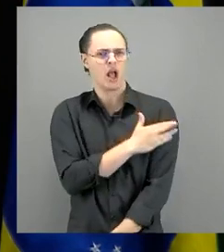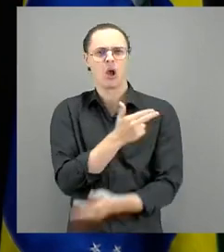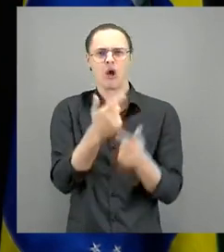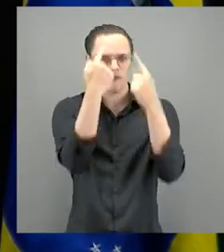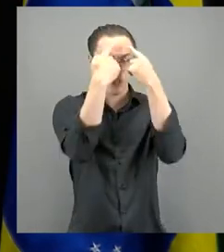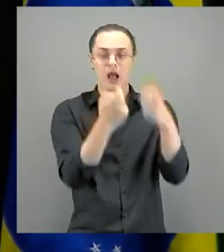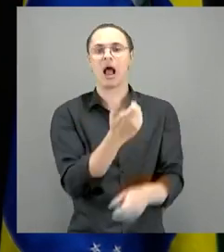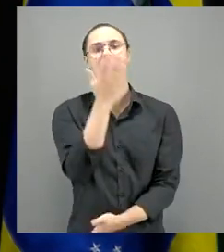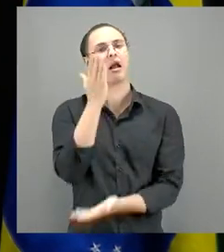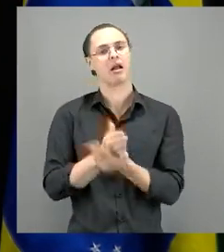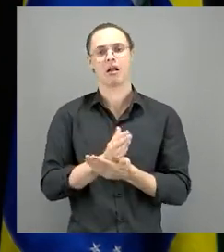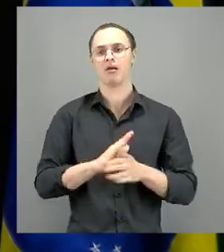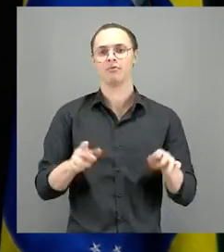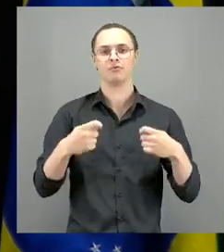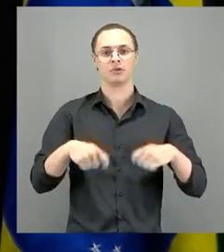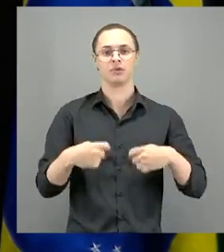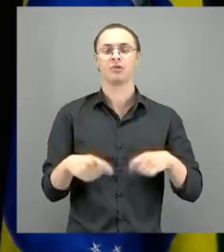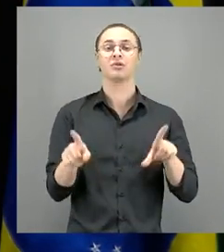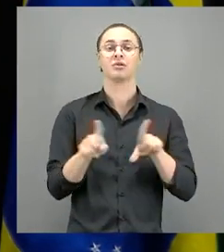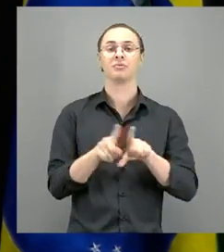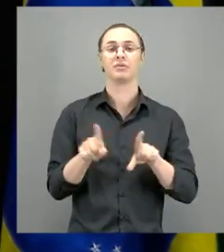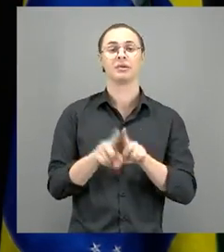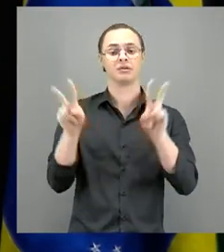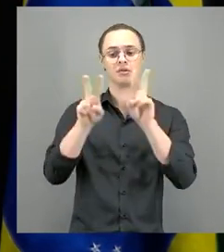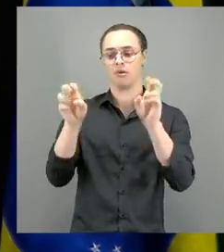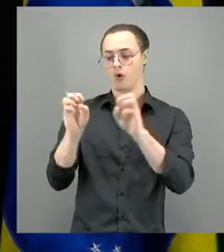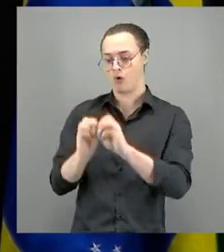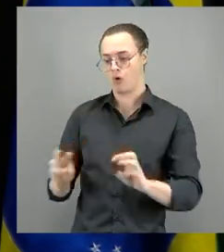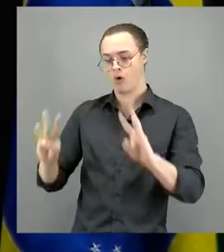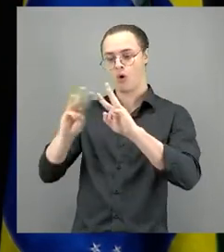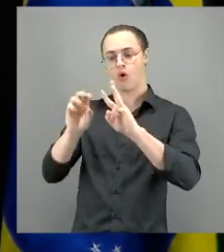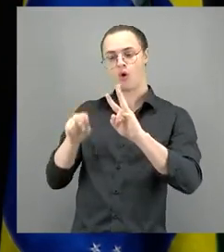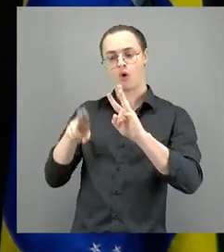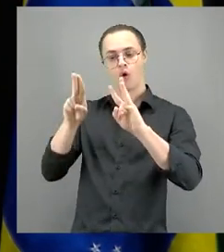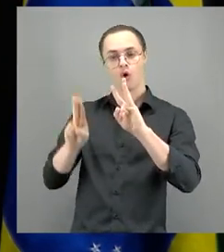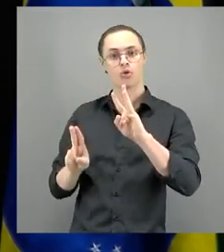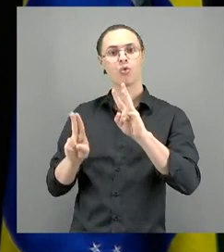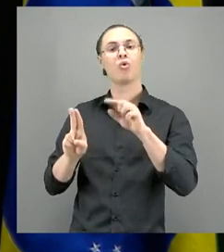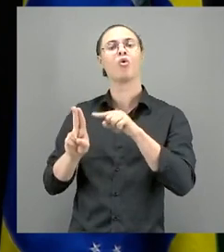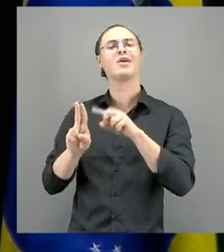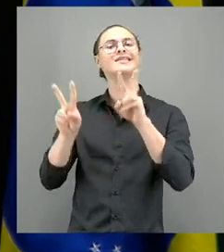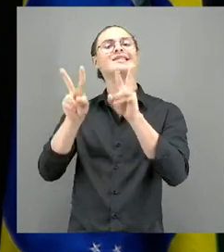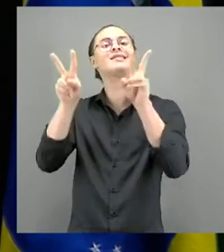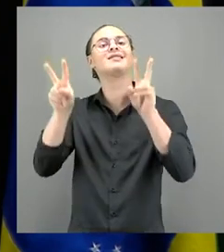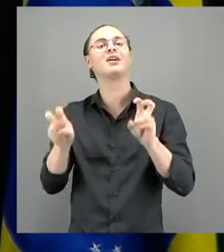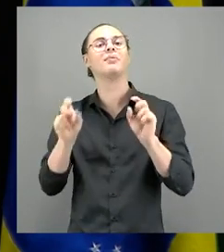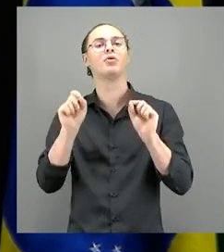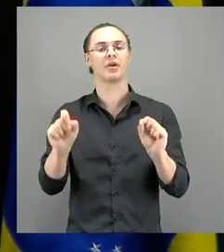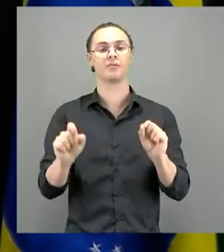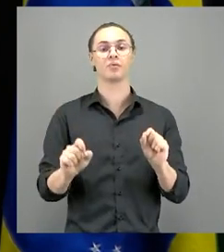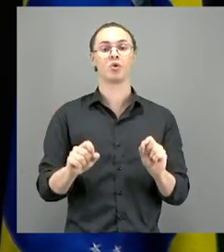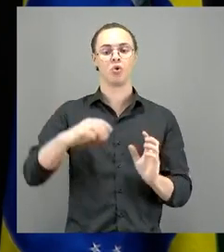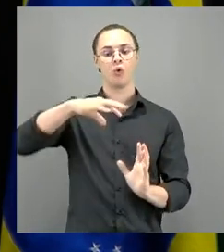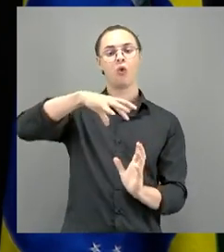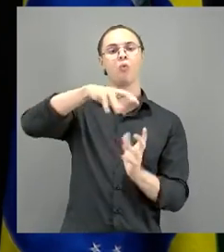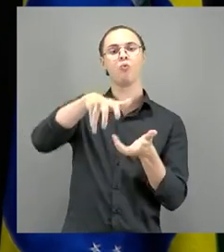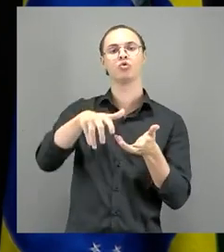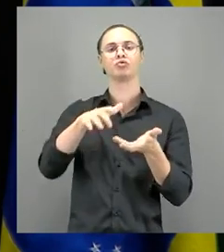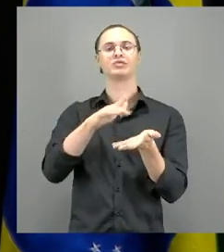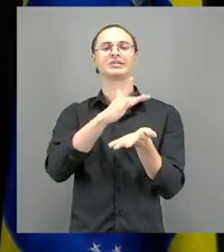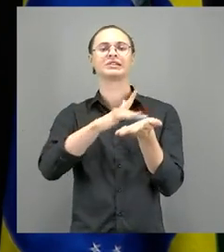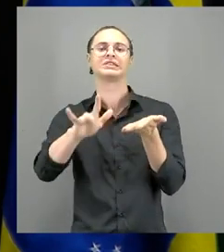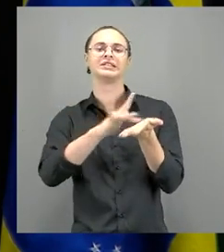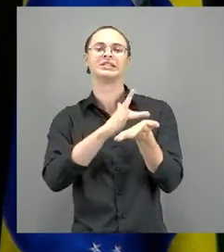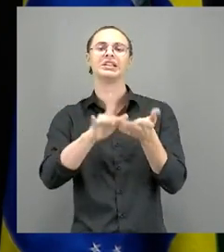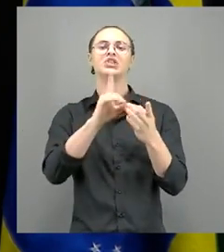O tema da ONU escolhido para reflexão nesse ano é Por um mundo digital inclusivo, inovação e